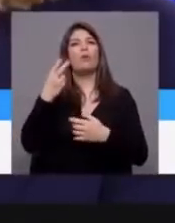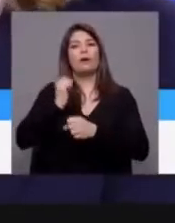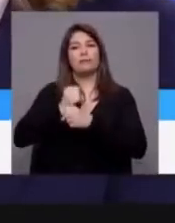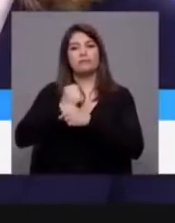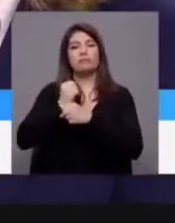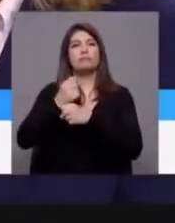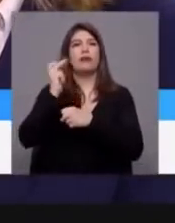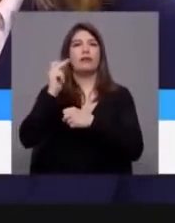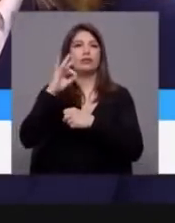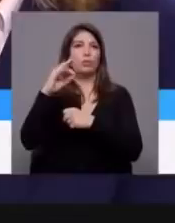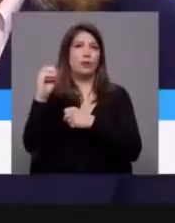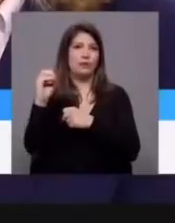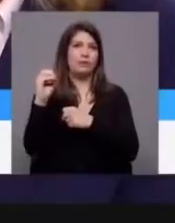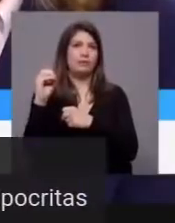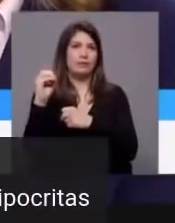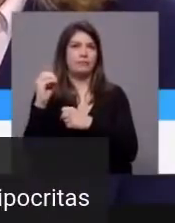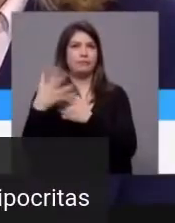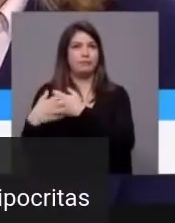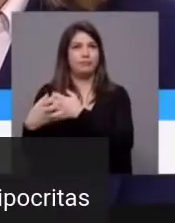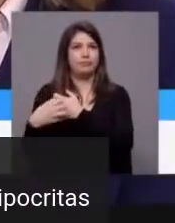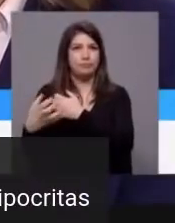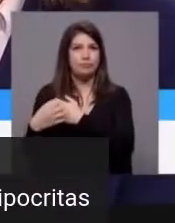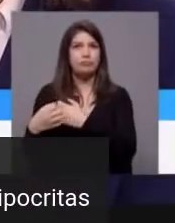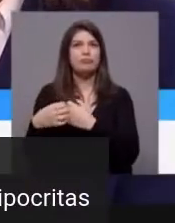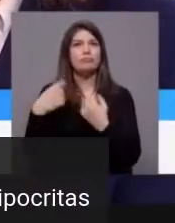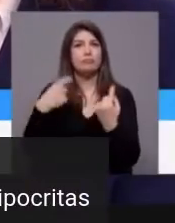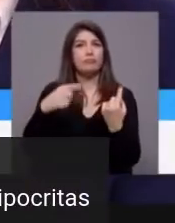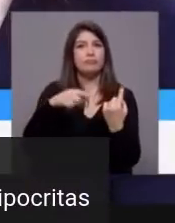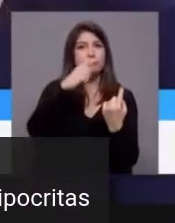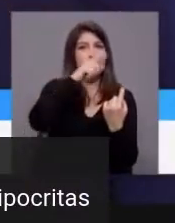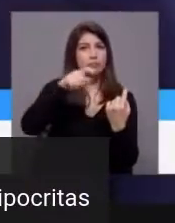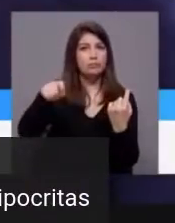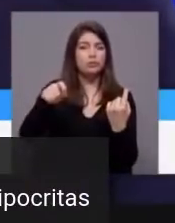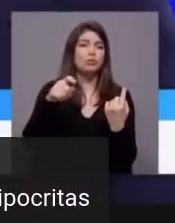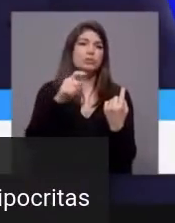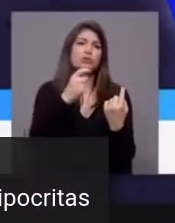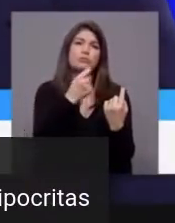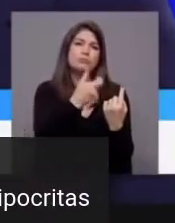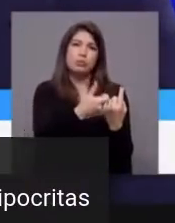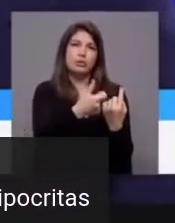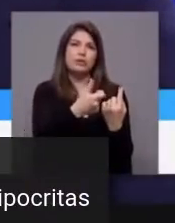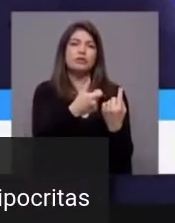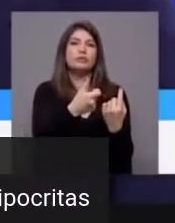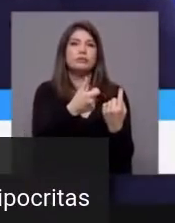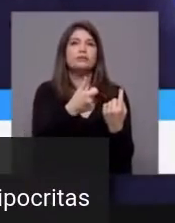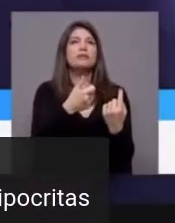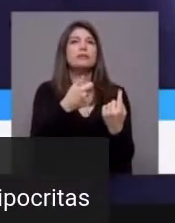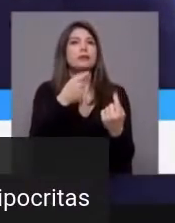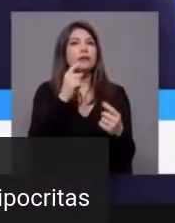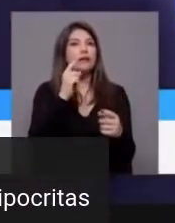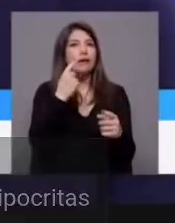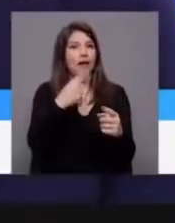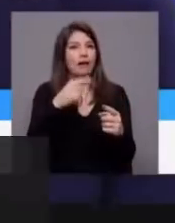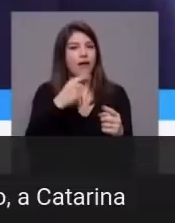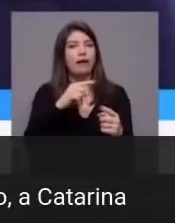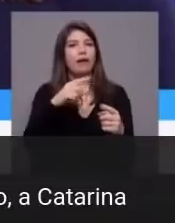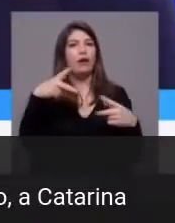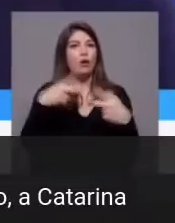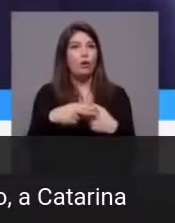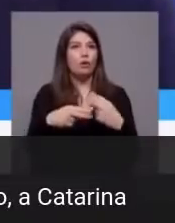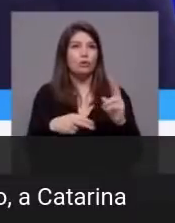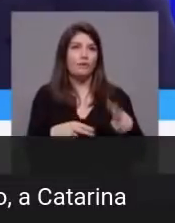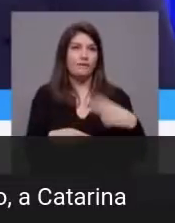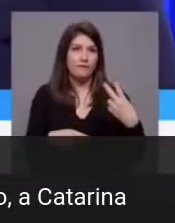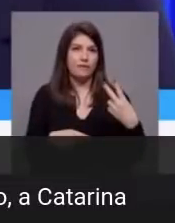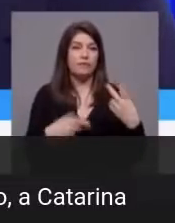aos 60 anos. Há um número residual de pensionistas, de pessoas que pedem a pensão, que ainda têm este duplo corte. Ora,